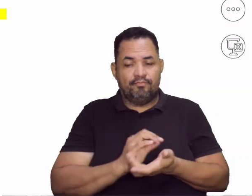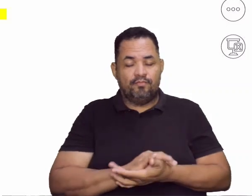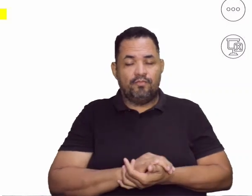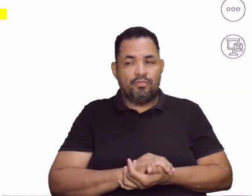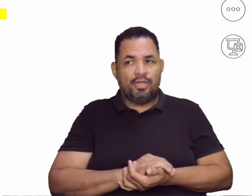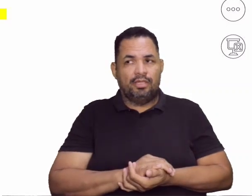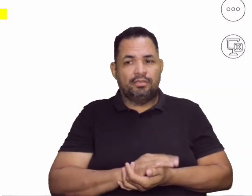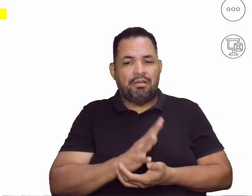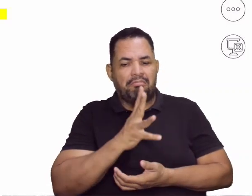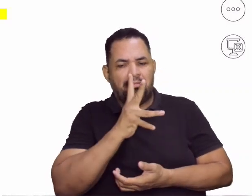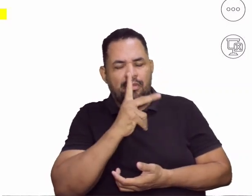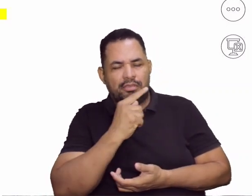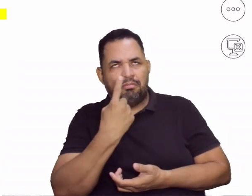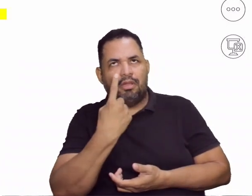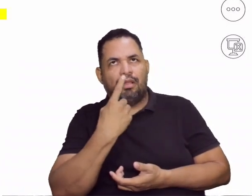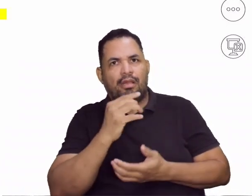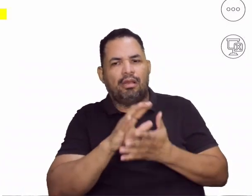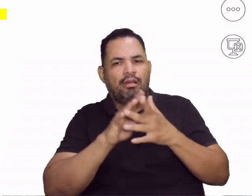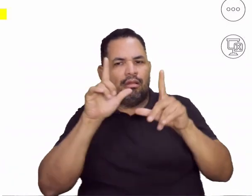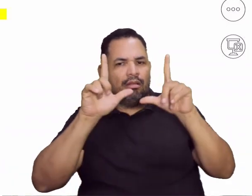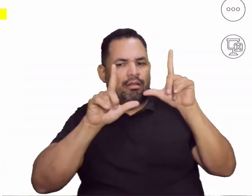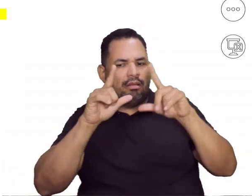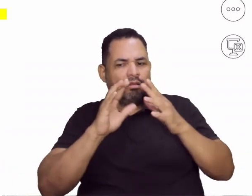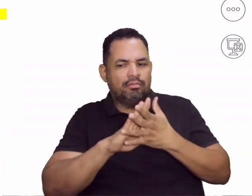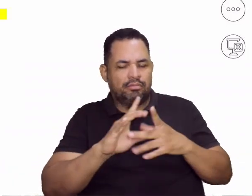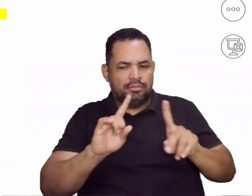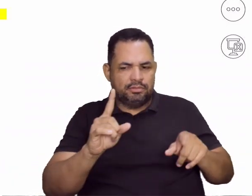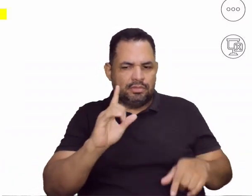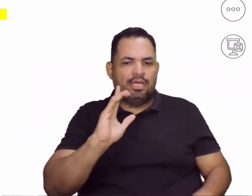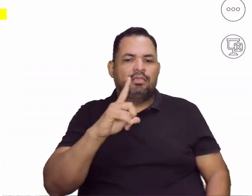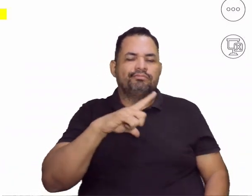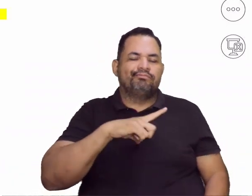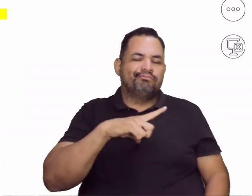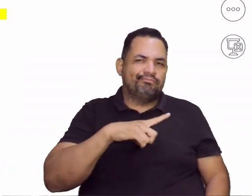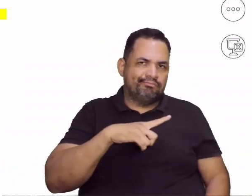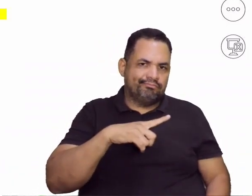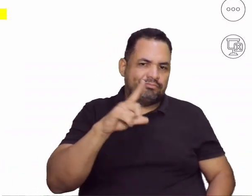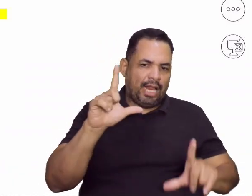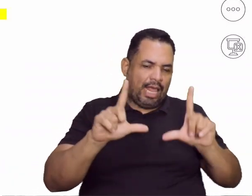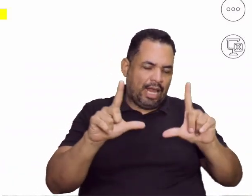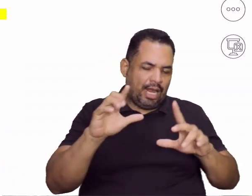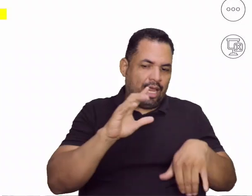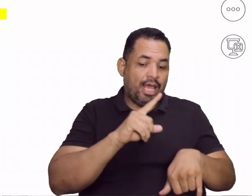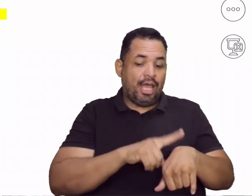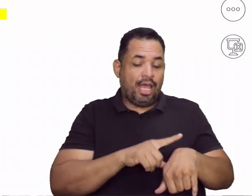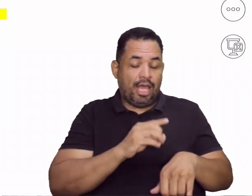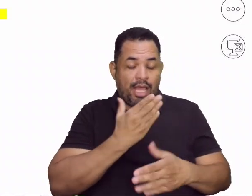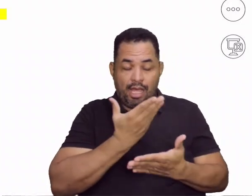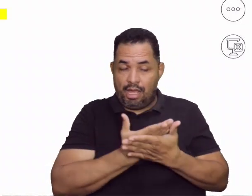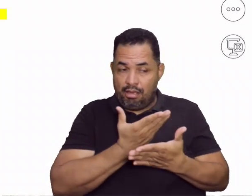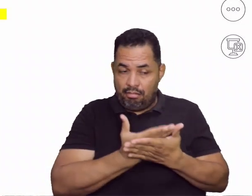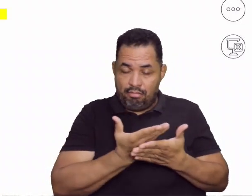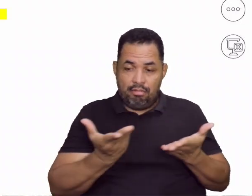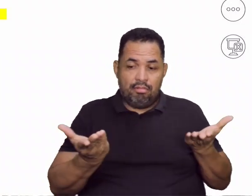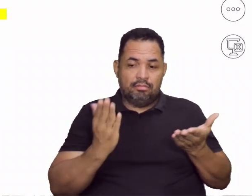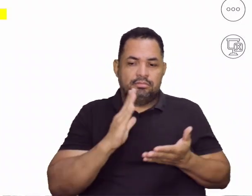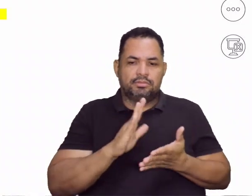muito tempo nessa tela, né? A gente já tem um tempo de tela pra essa aula, aí eu fico um tempo